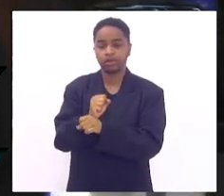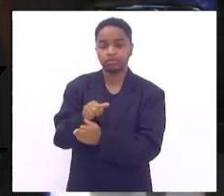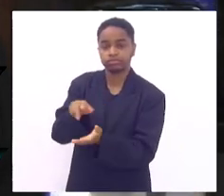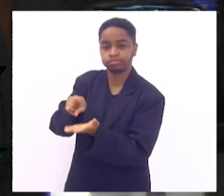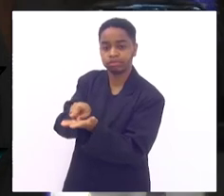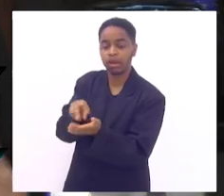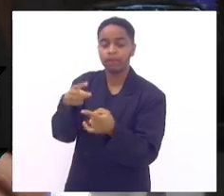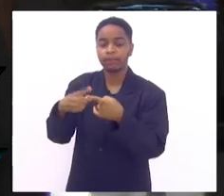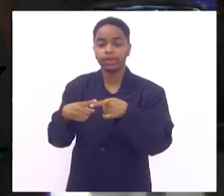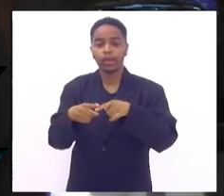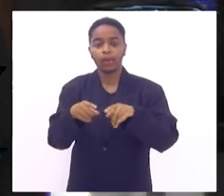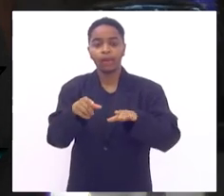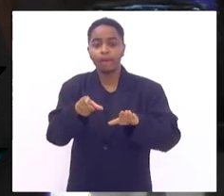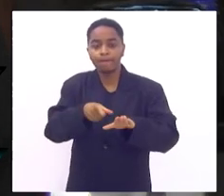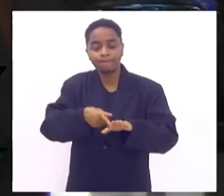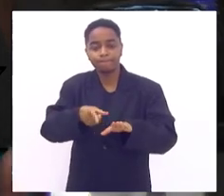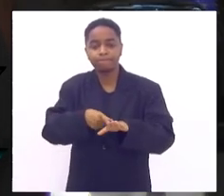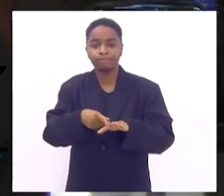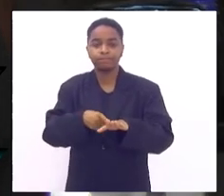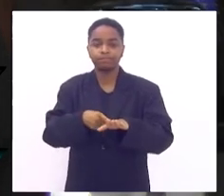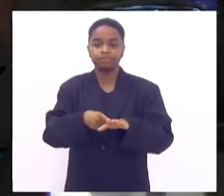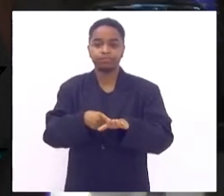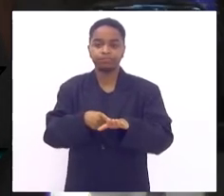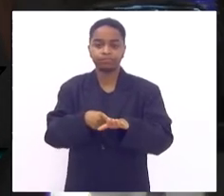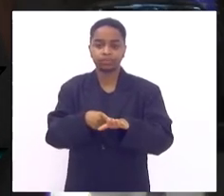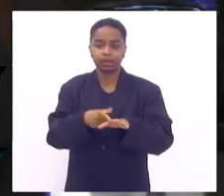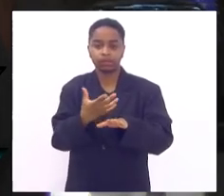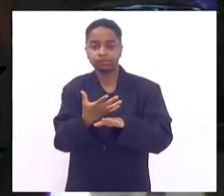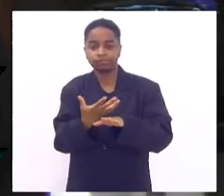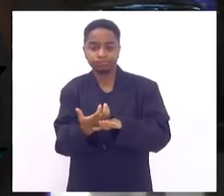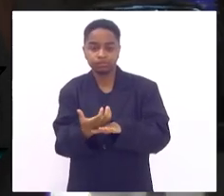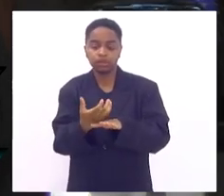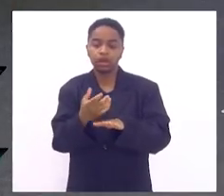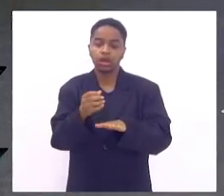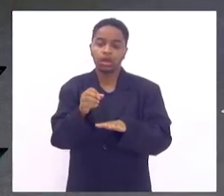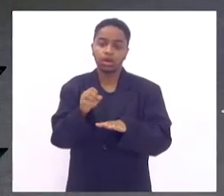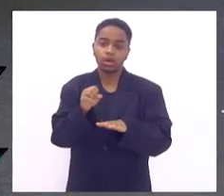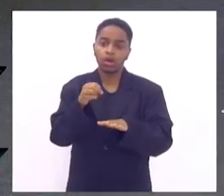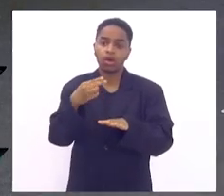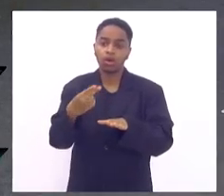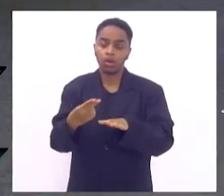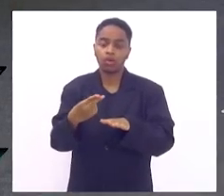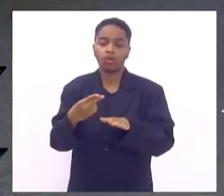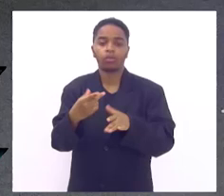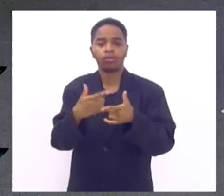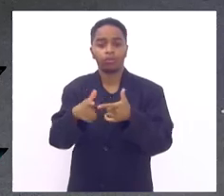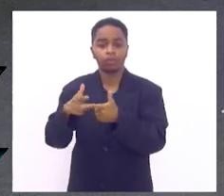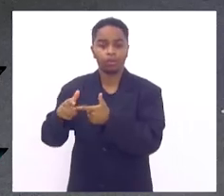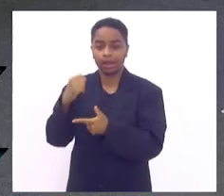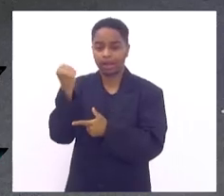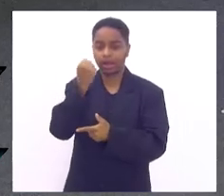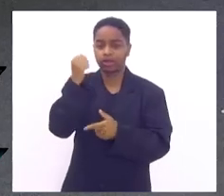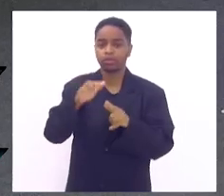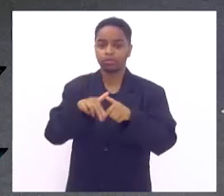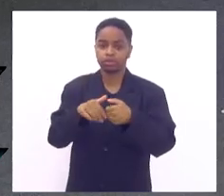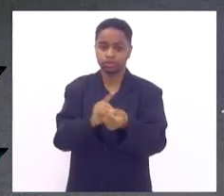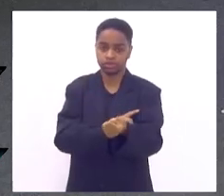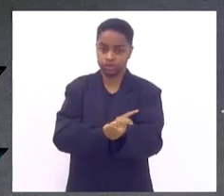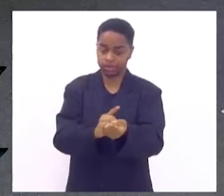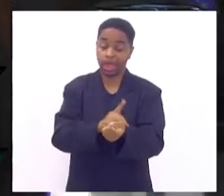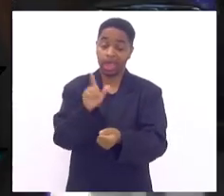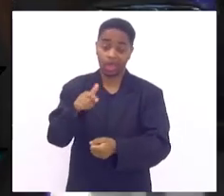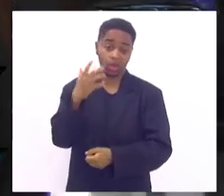isquêmico com a gangrena seca com a gangrena infectada úmida por conta do diabetes isso é extremamente comum e